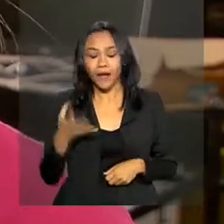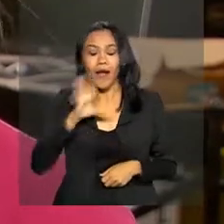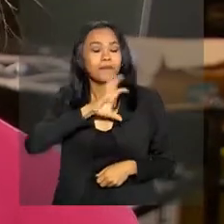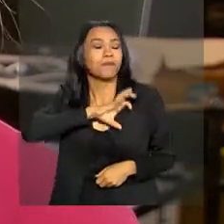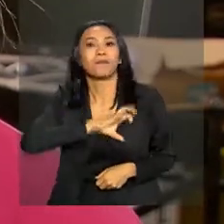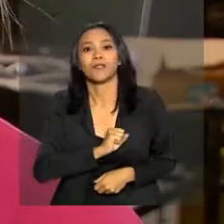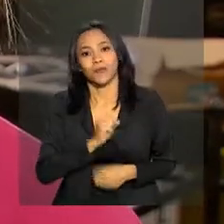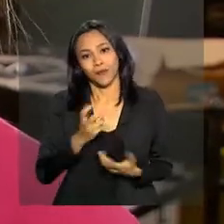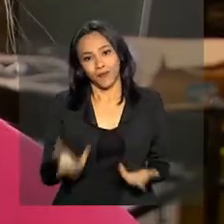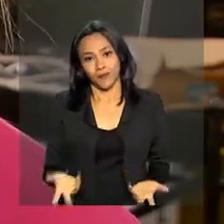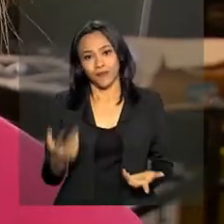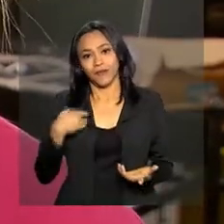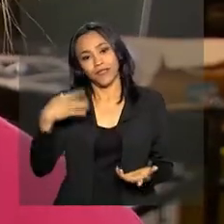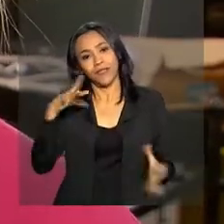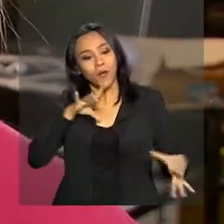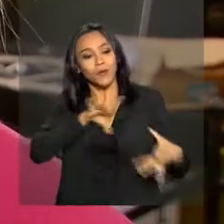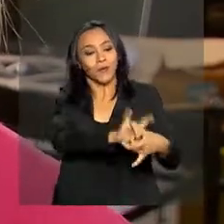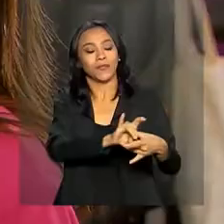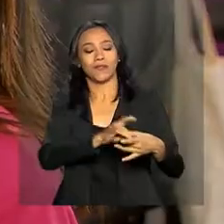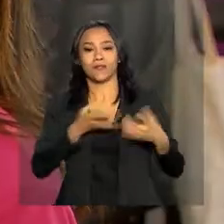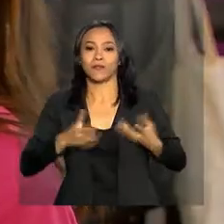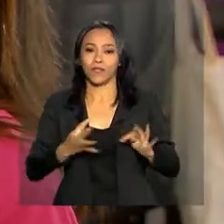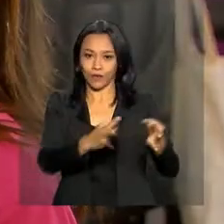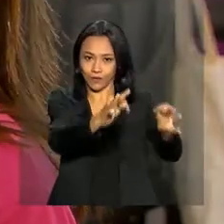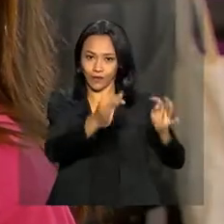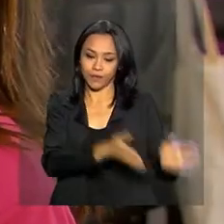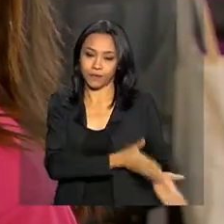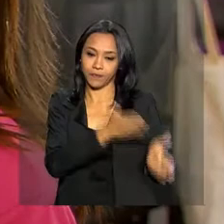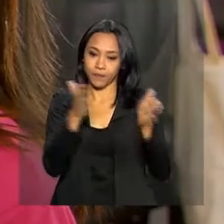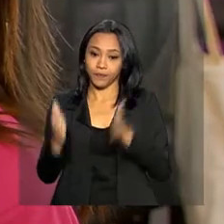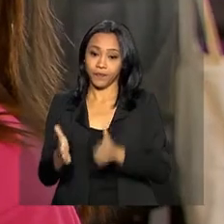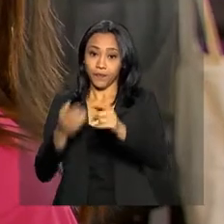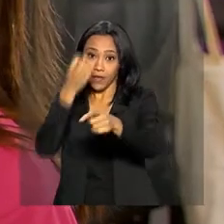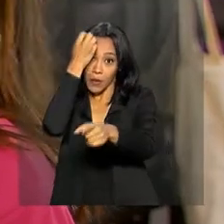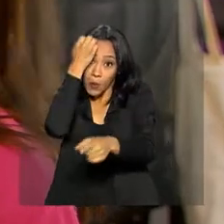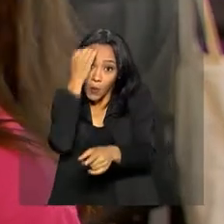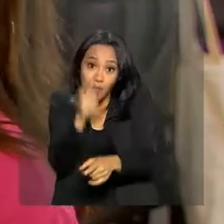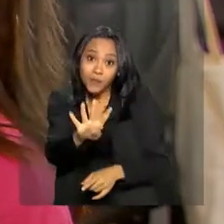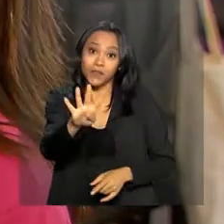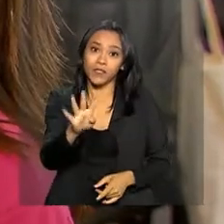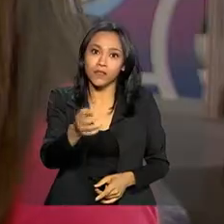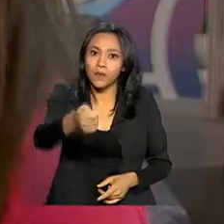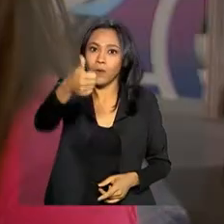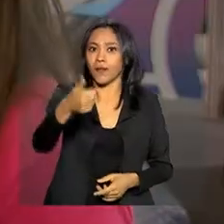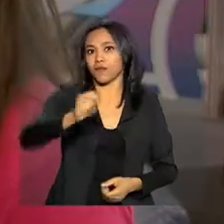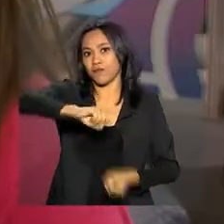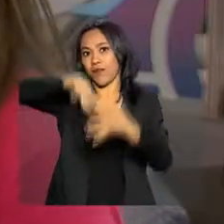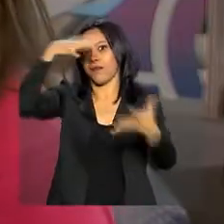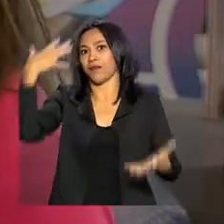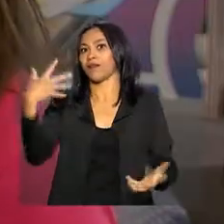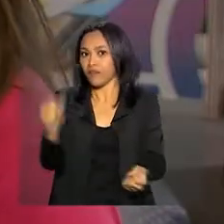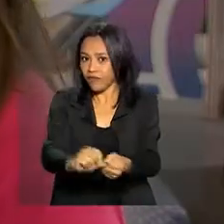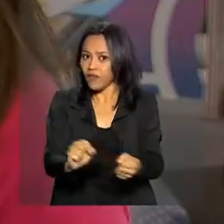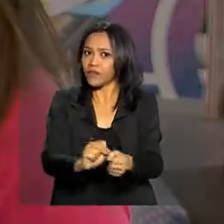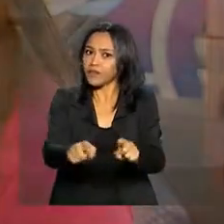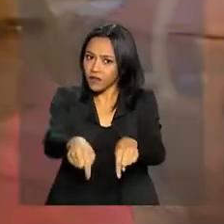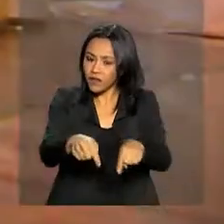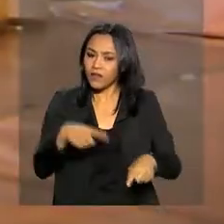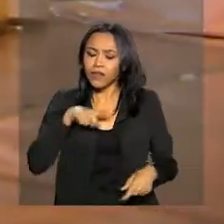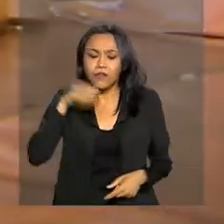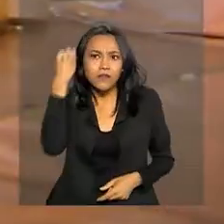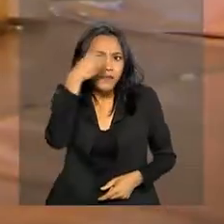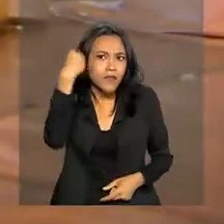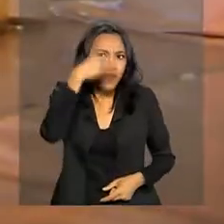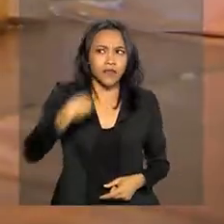apaixonando, ainda mais conciliado com a tecnologia, né? Em quatro dias, elas fizeram, vou dizer, quase um milagre. Poder ter essa experiência